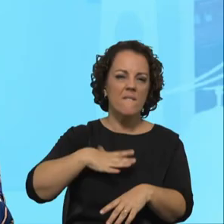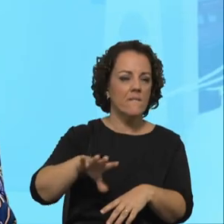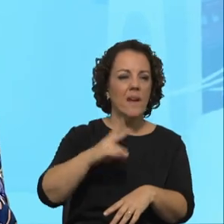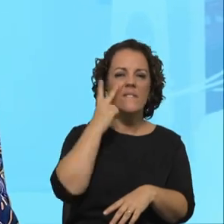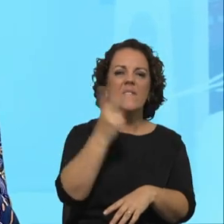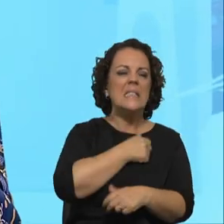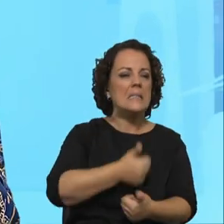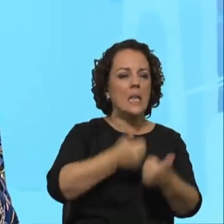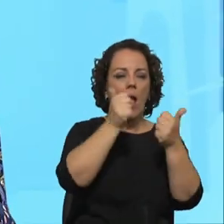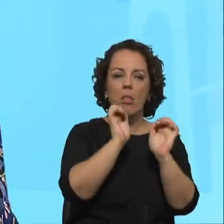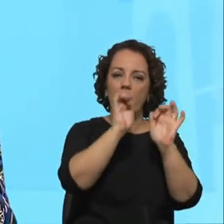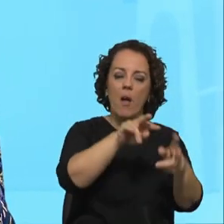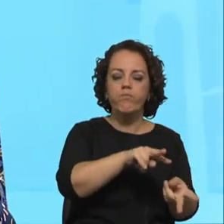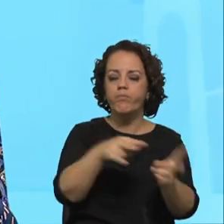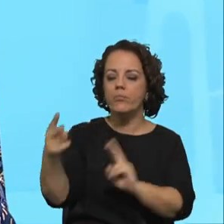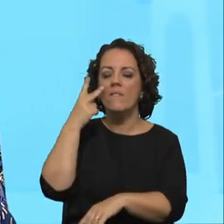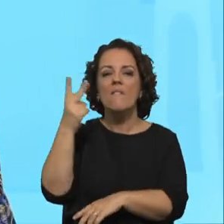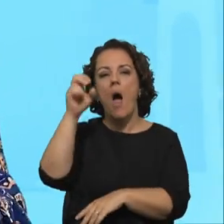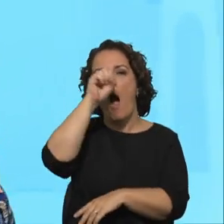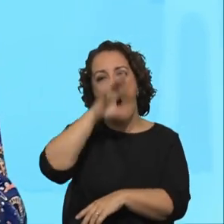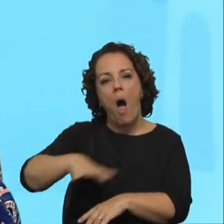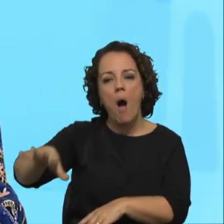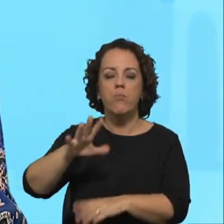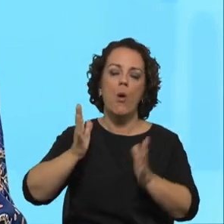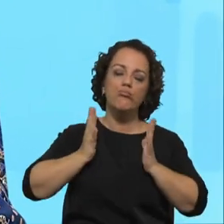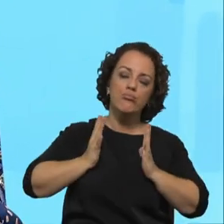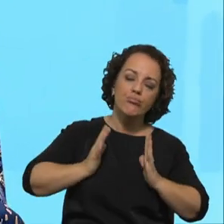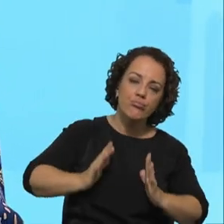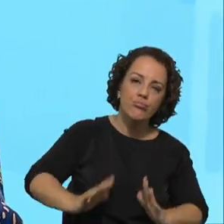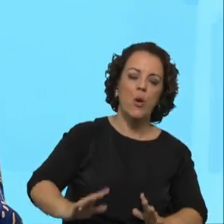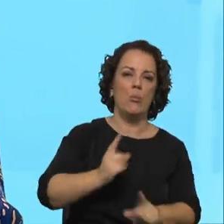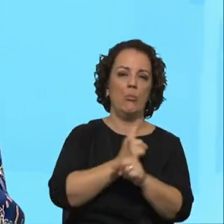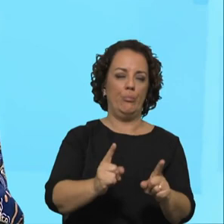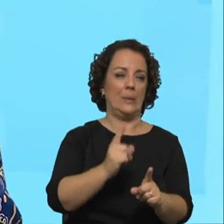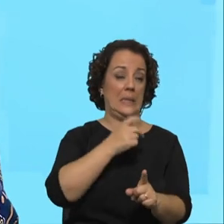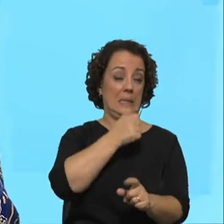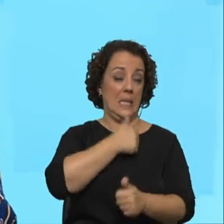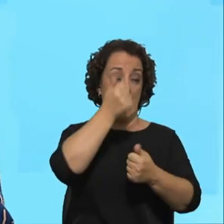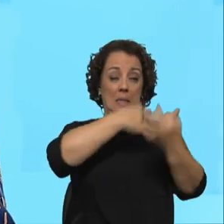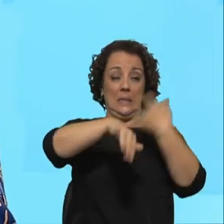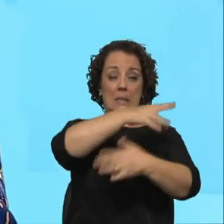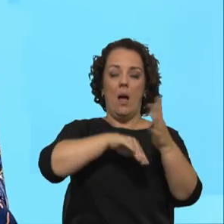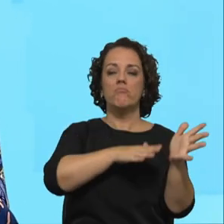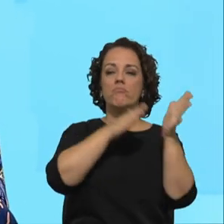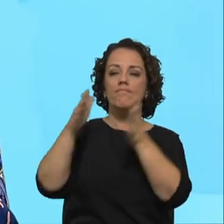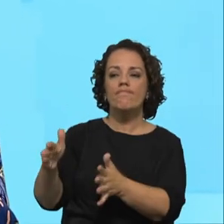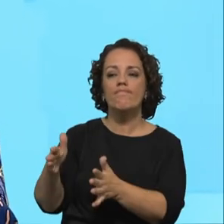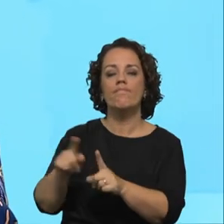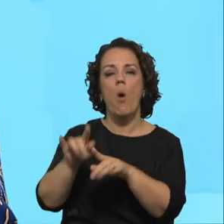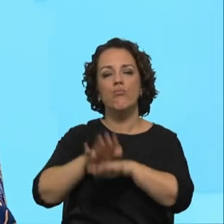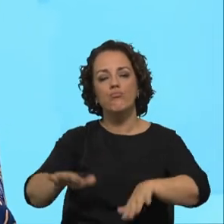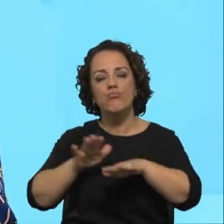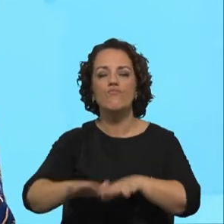para poder ter uma vida mais tranquila, mais sossegada, para contrastar com o meio da cidade e sobretudo é repescar estes valores